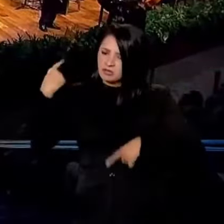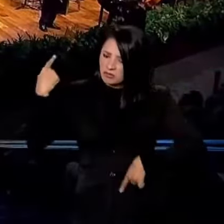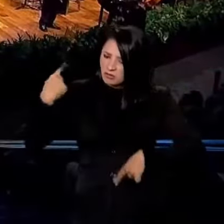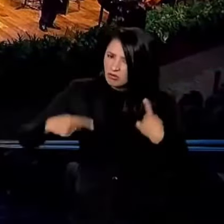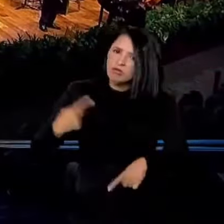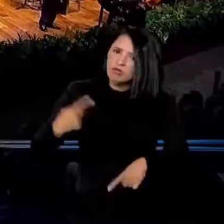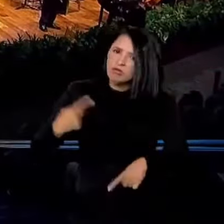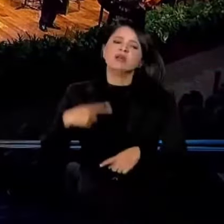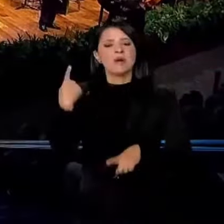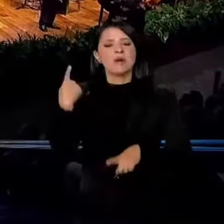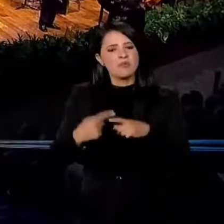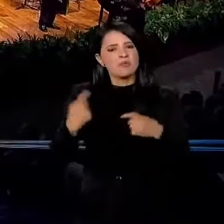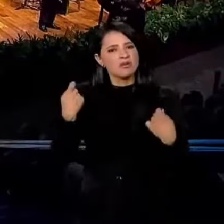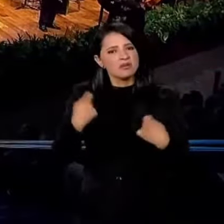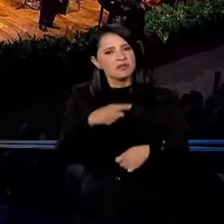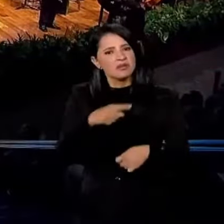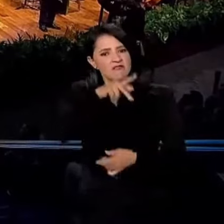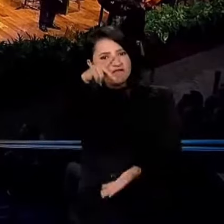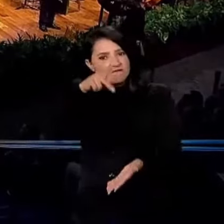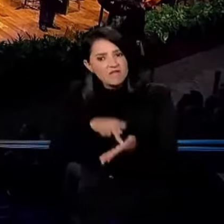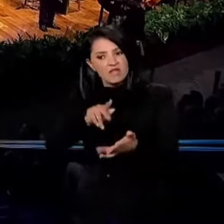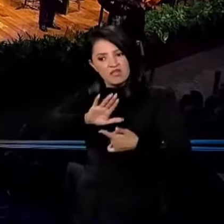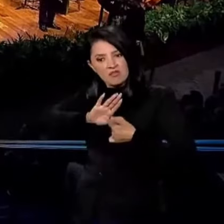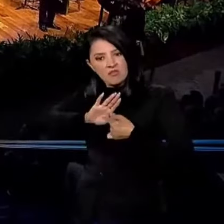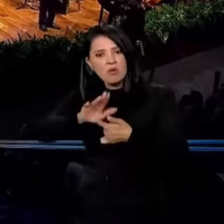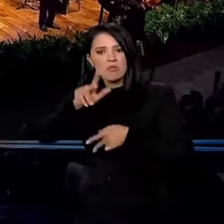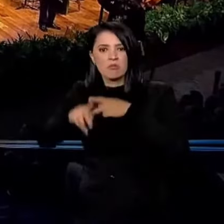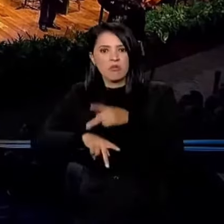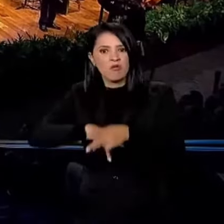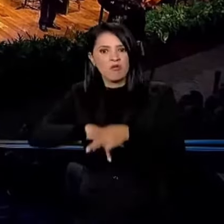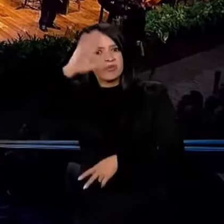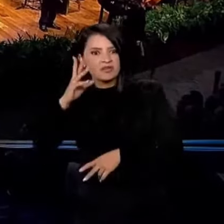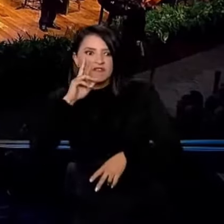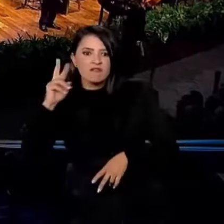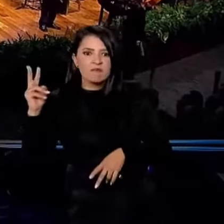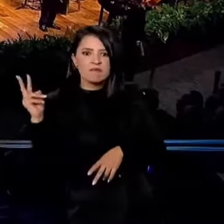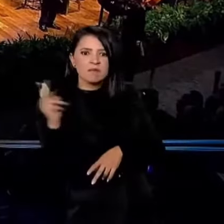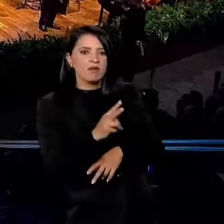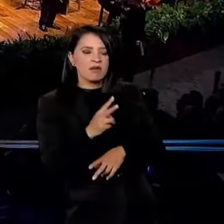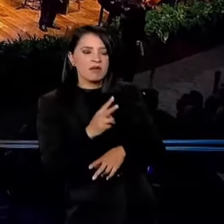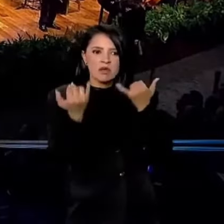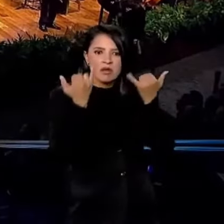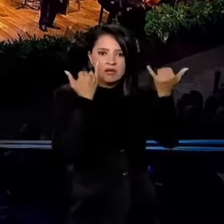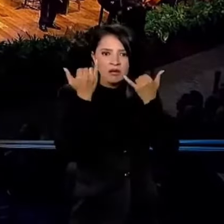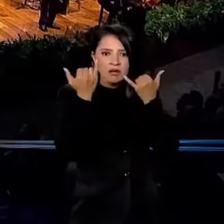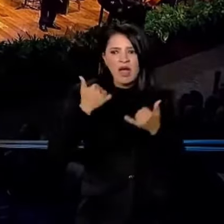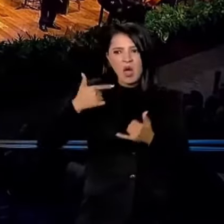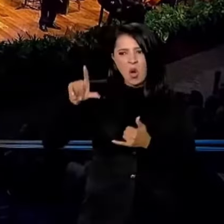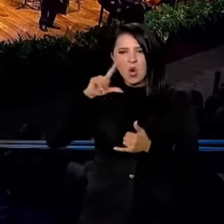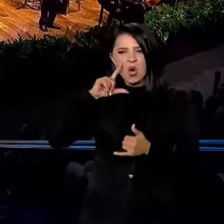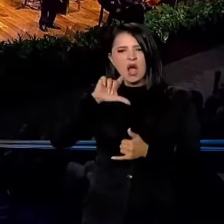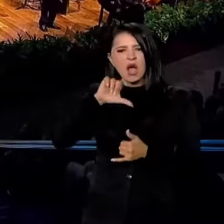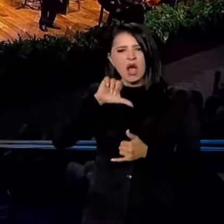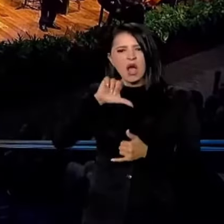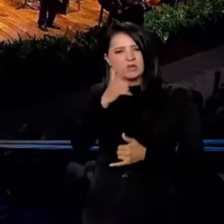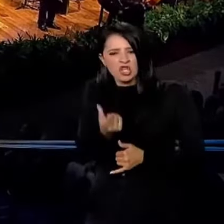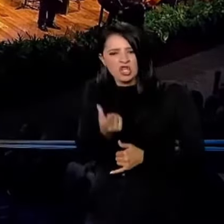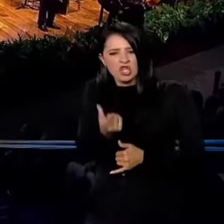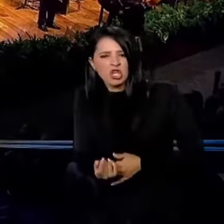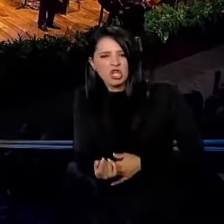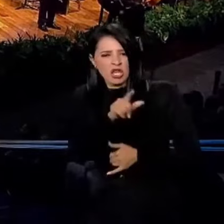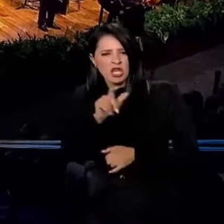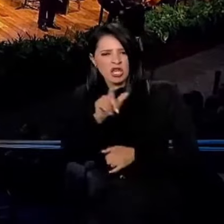porque é preciso que prevaleça a verdade para o povo brasileiro. Ninguém quer que nenhum acionista tenha um centavo de